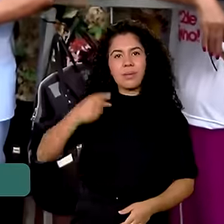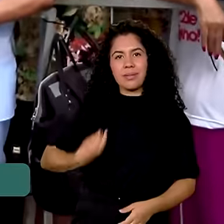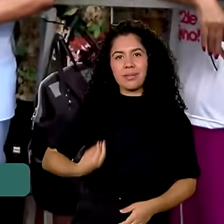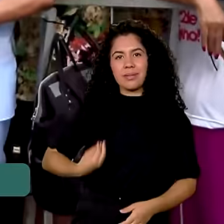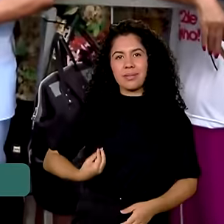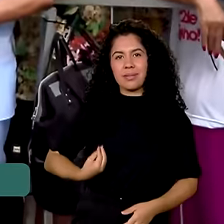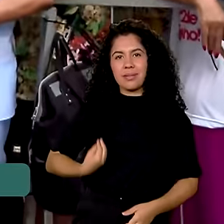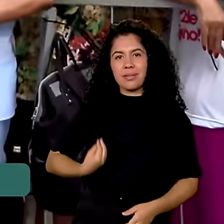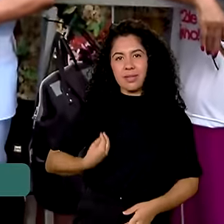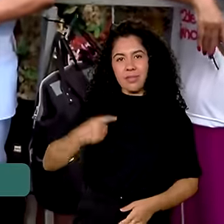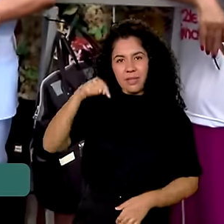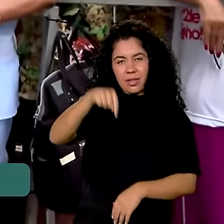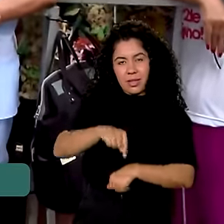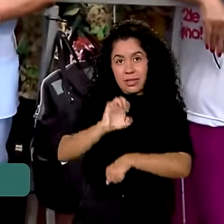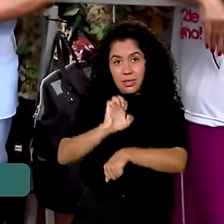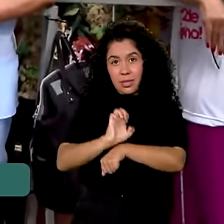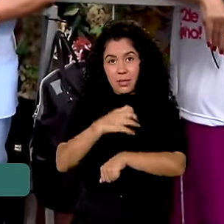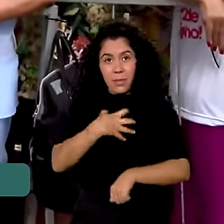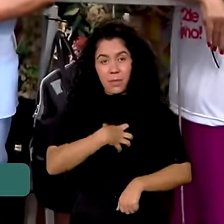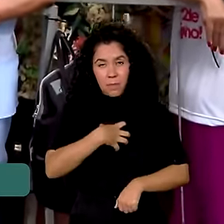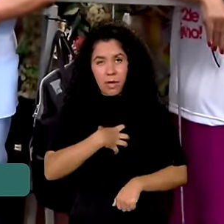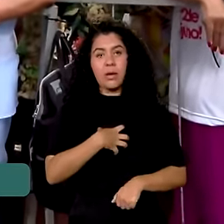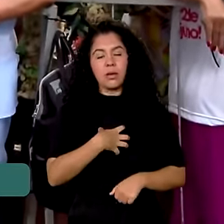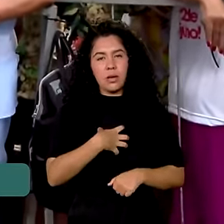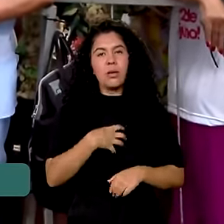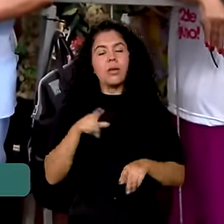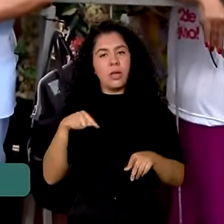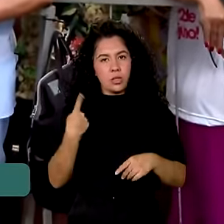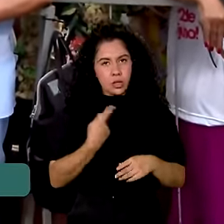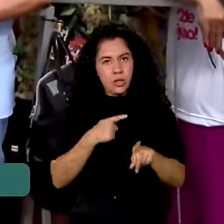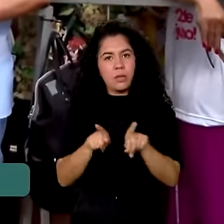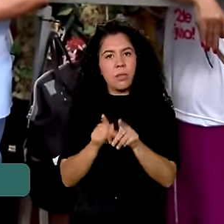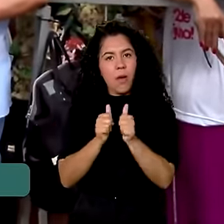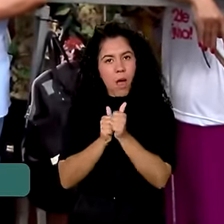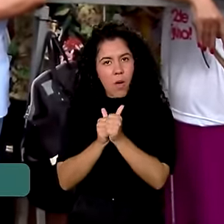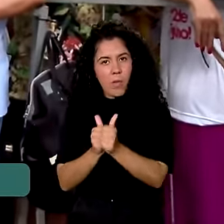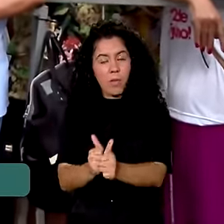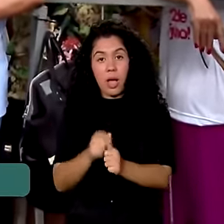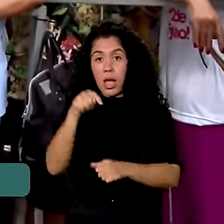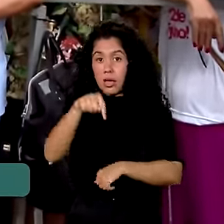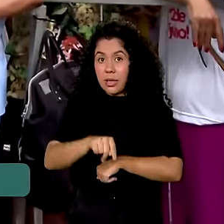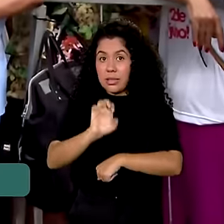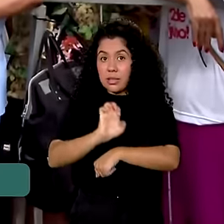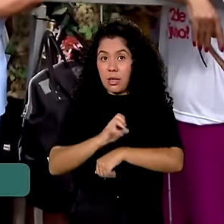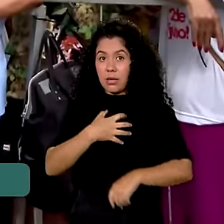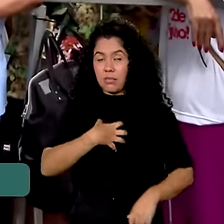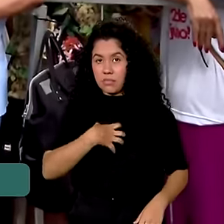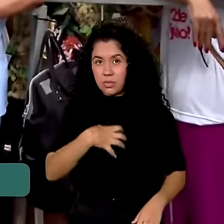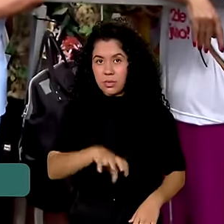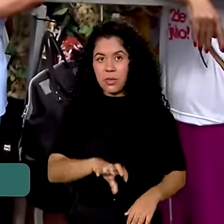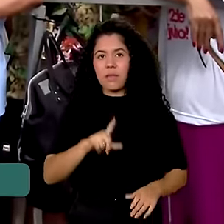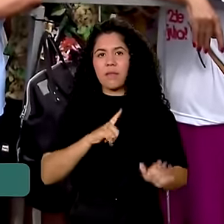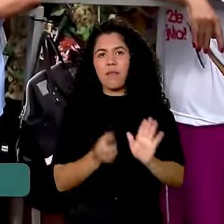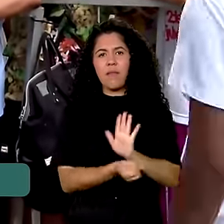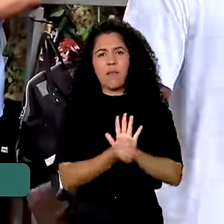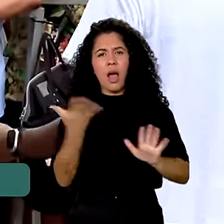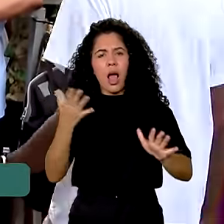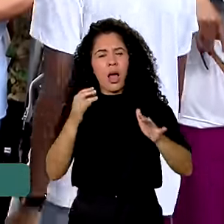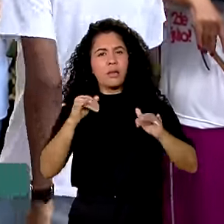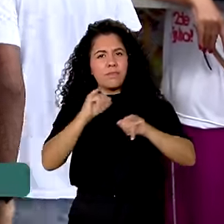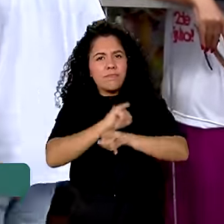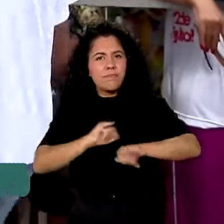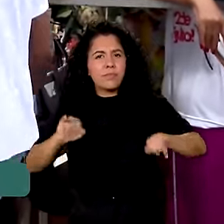aqui na Câmara da que a gente também acompanhou. E olha, aqui em Salvador, Lula fez uma série de anúncios e